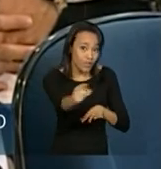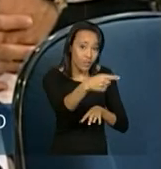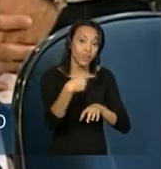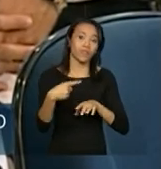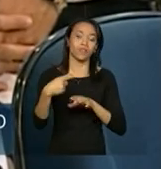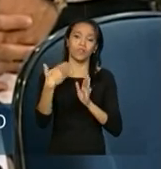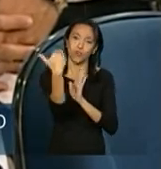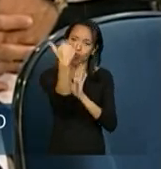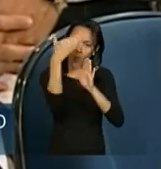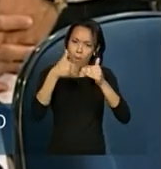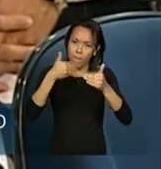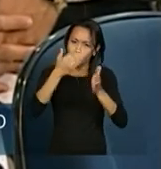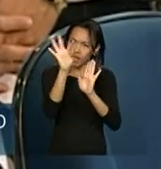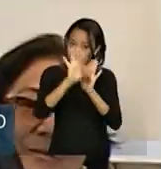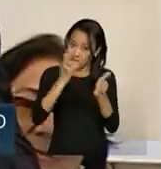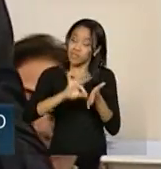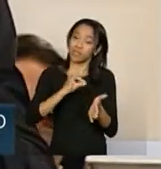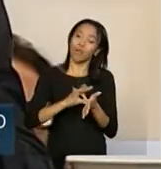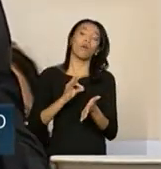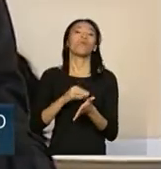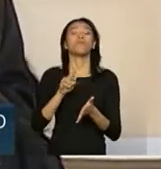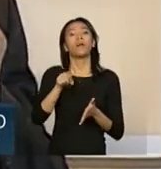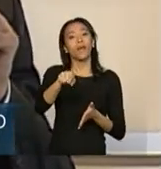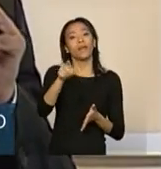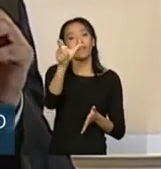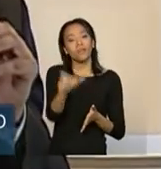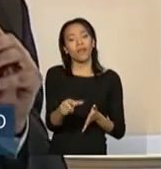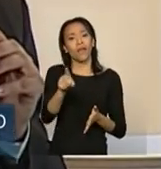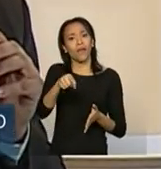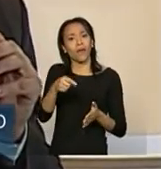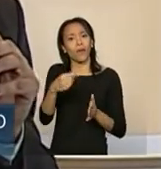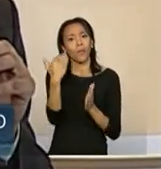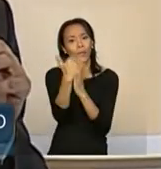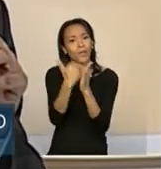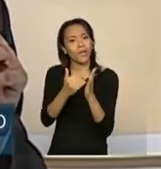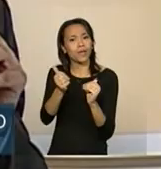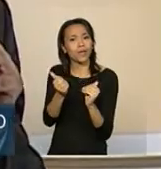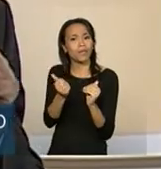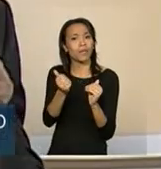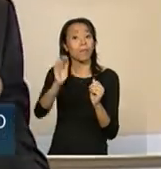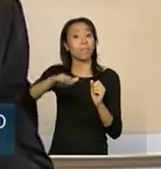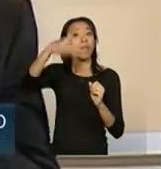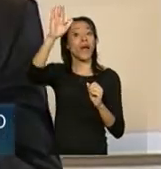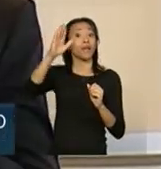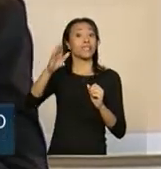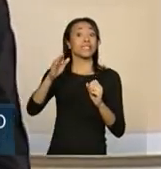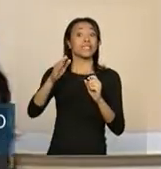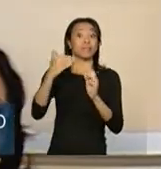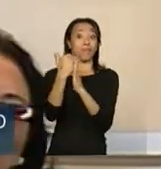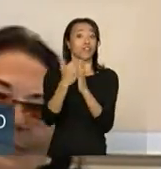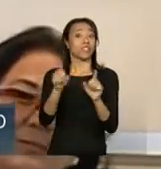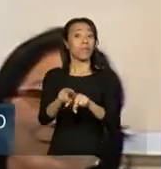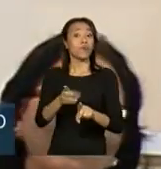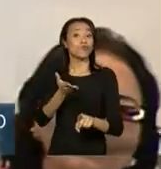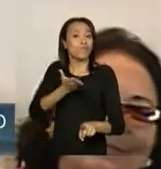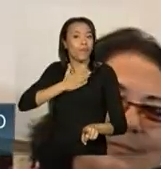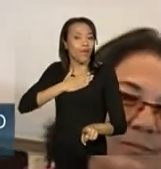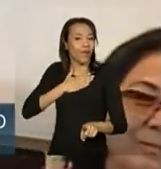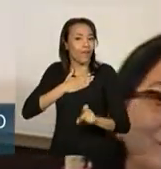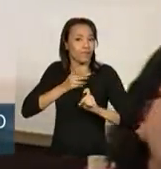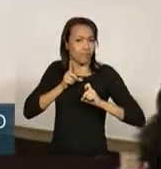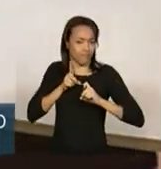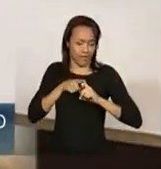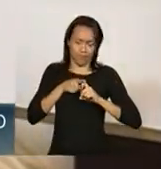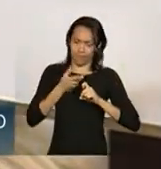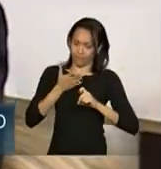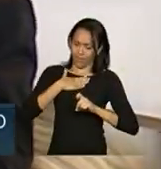inscrição, ele, Juliano e toda a equipe. A gente fala que esse programa é o Mais Médicos e também os meus médicos, porque durante as